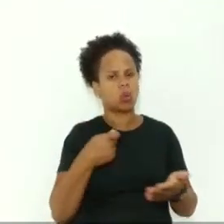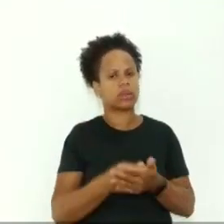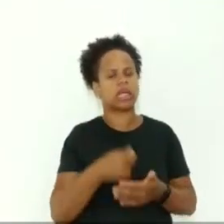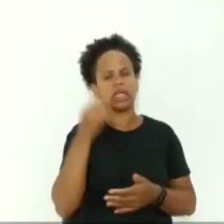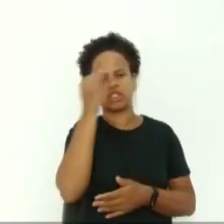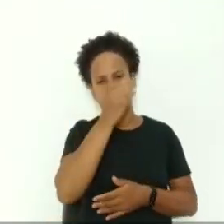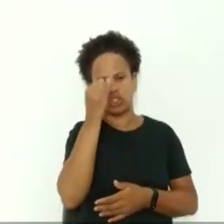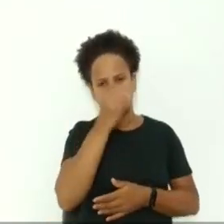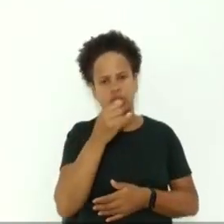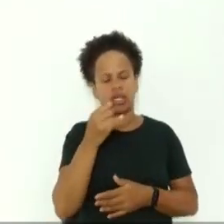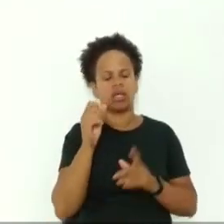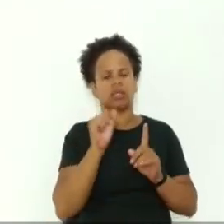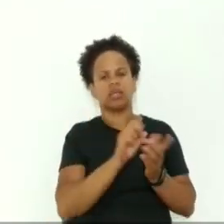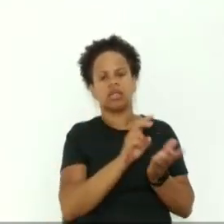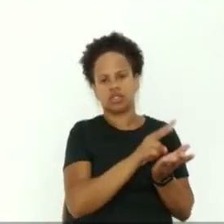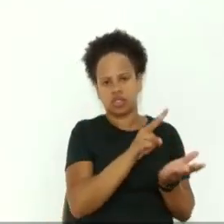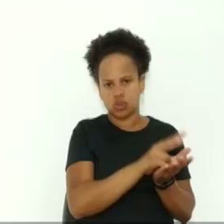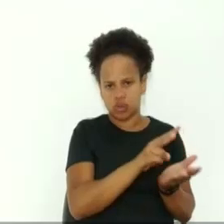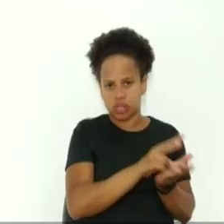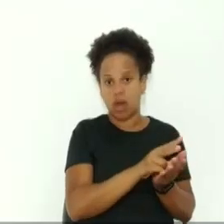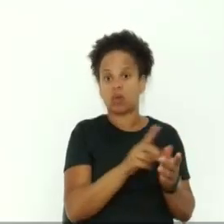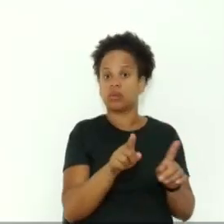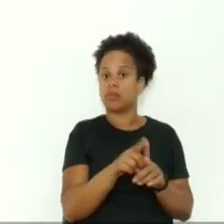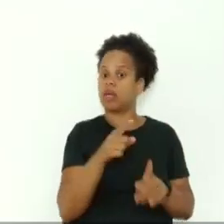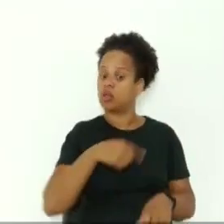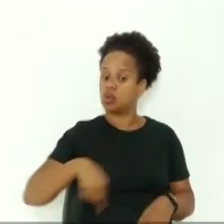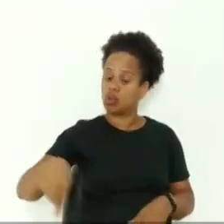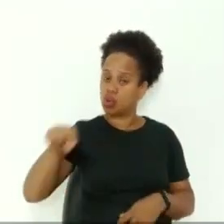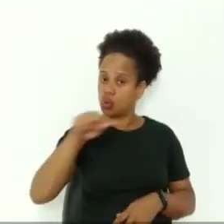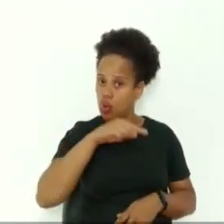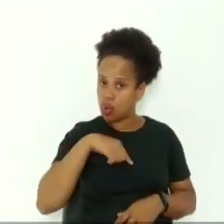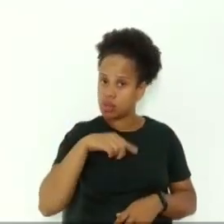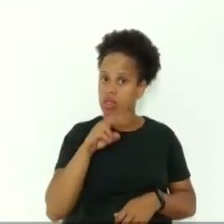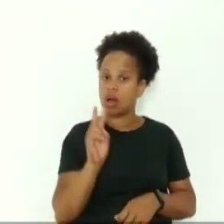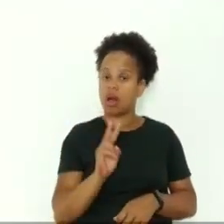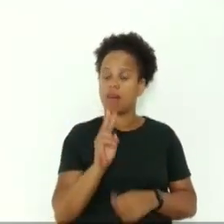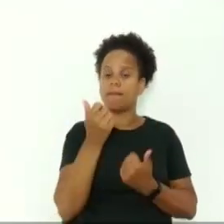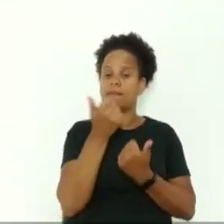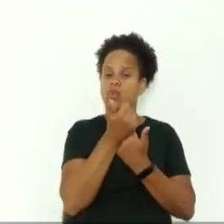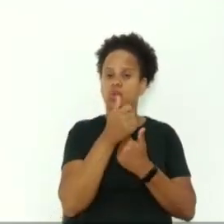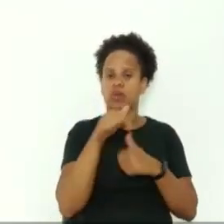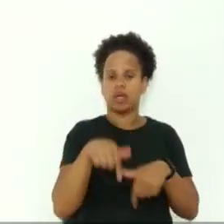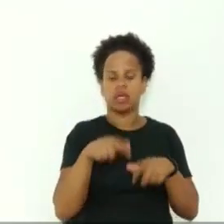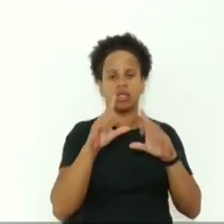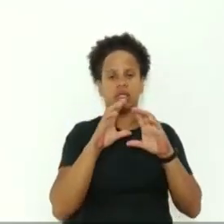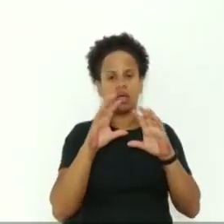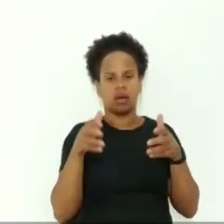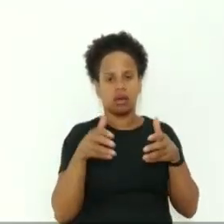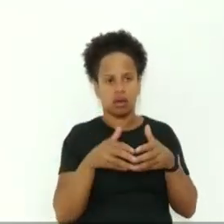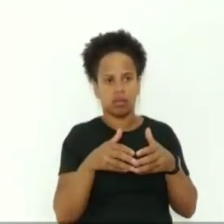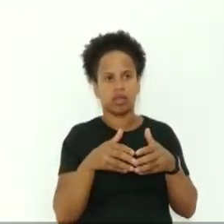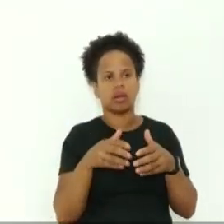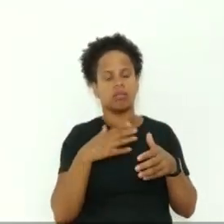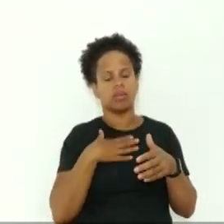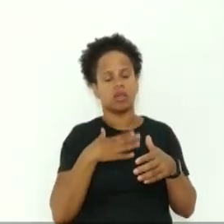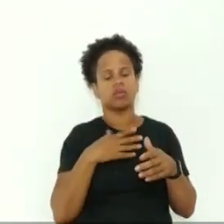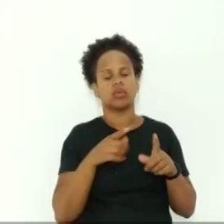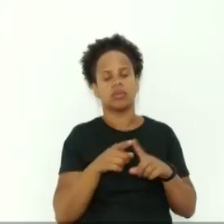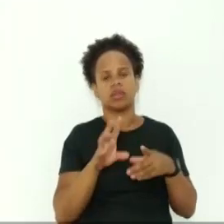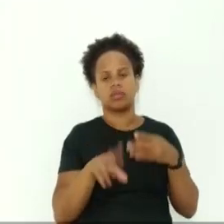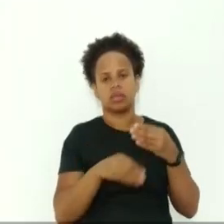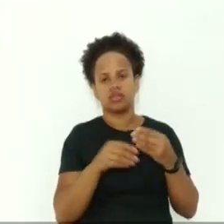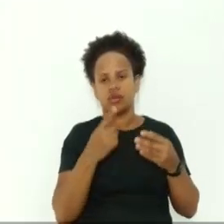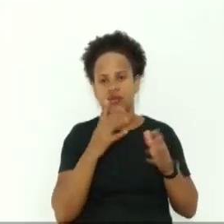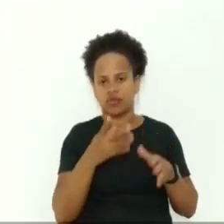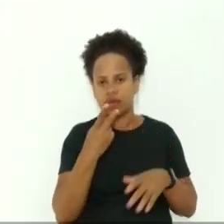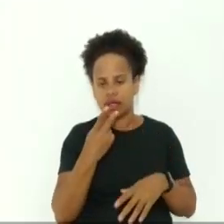social, é uma luta antiga nossa, com apoio nosso aqui da Câmara, meu, como as emendas eu já citei. Então, hoje a